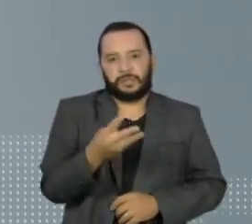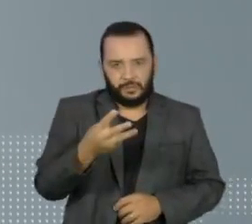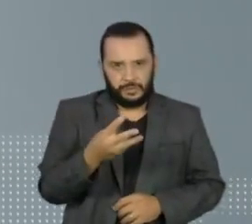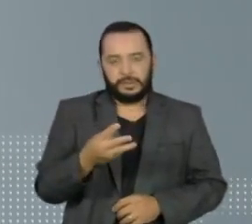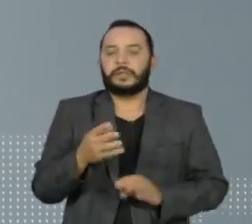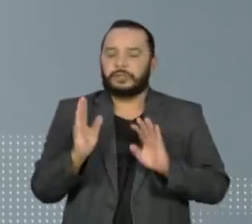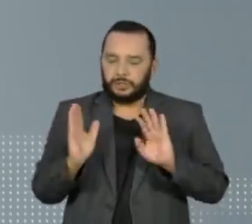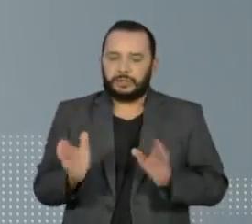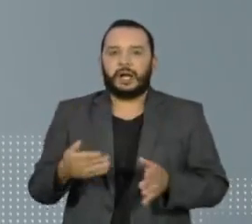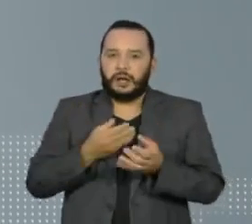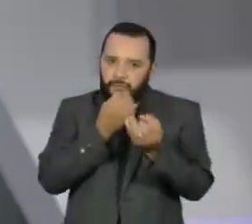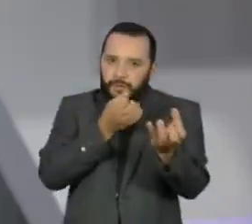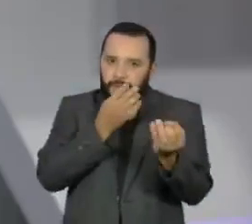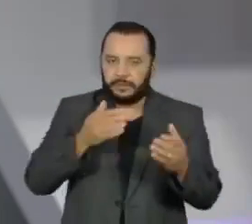segundo o Ministério da Saúde.